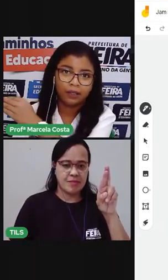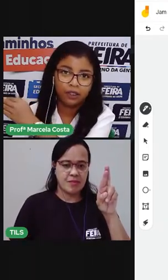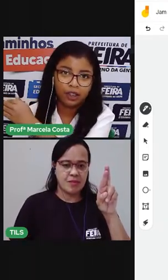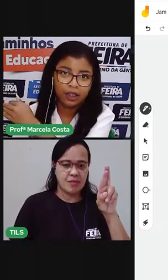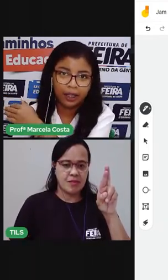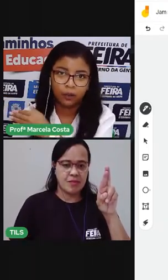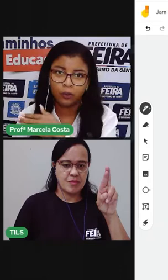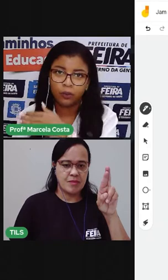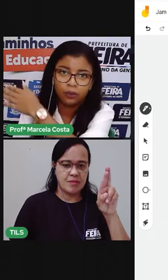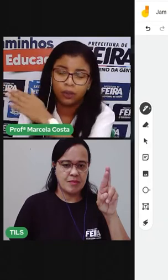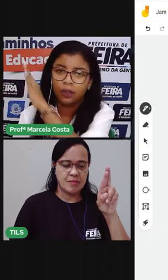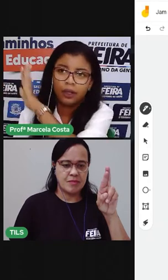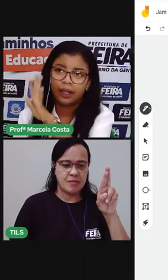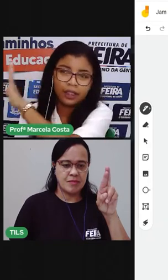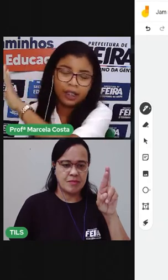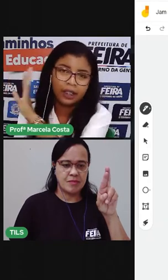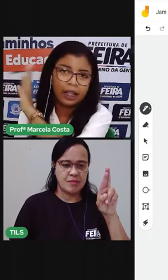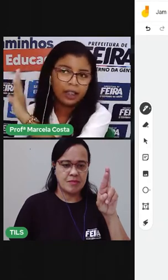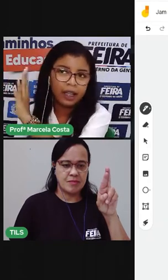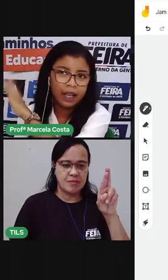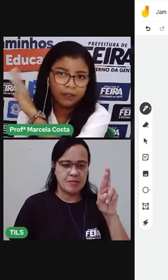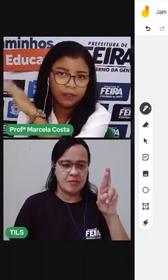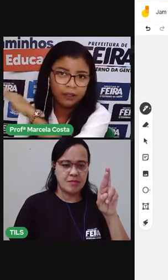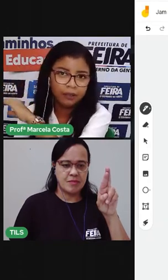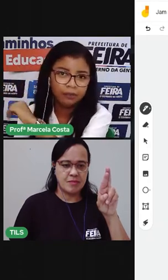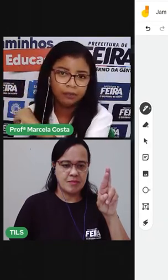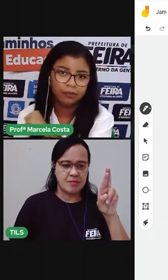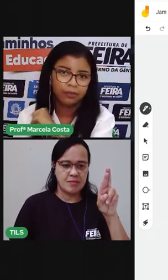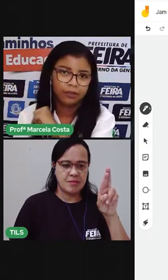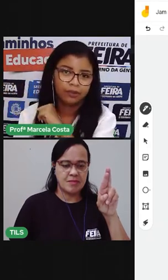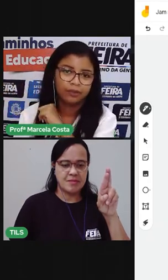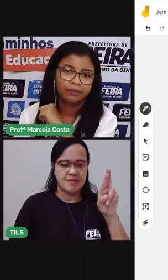direito. Ó, lado direito é lado de cá, viu?